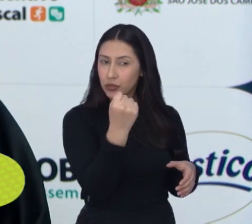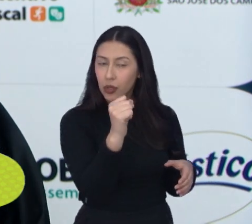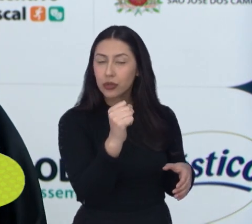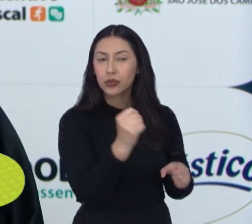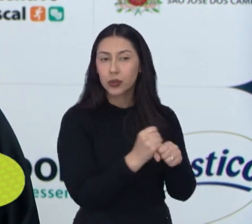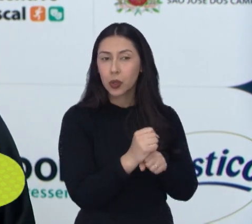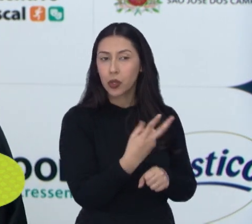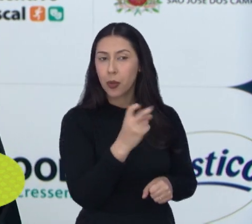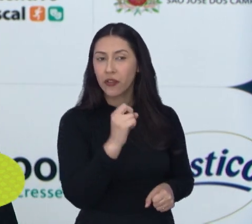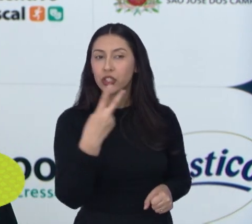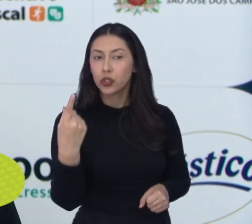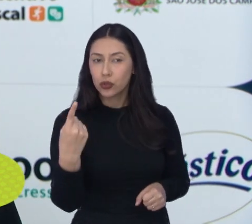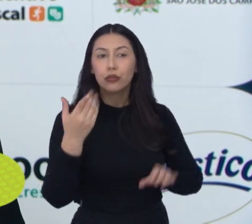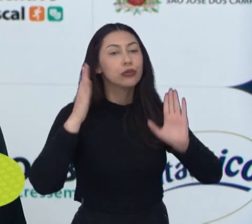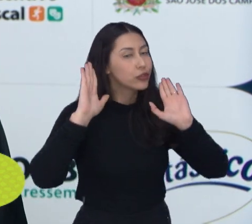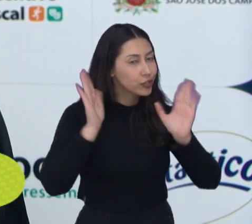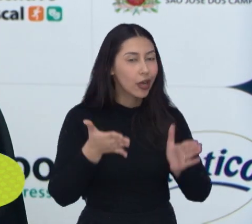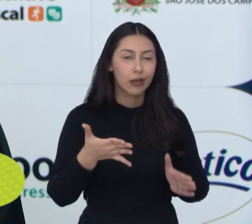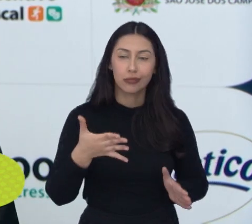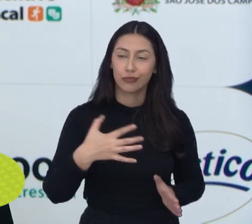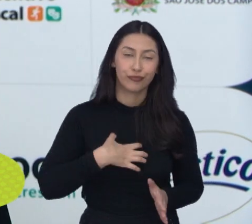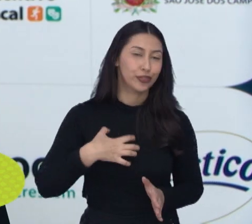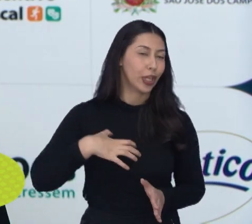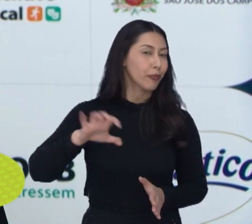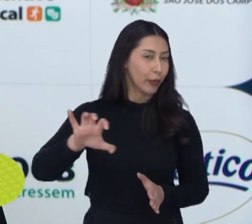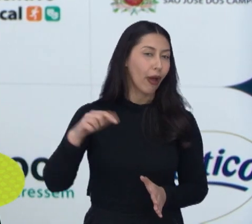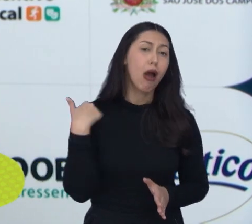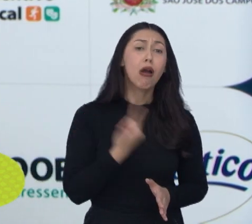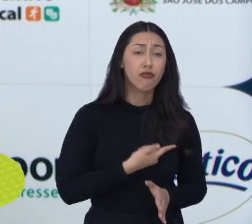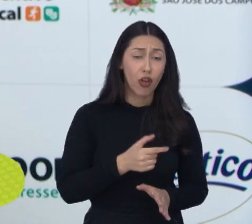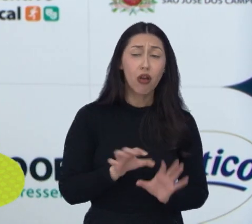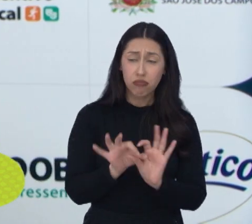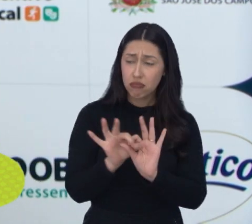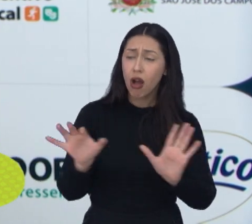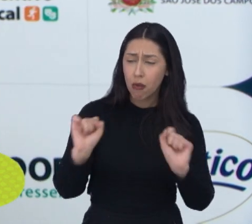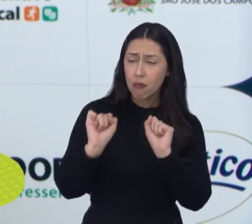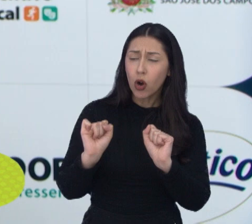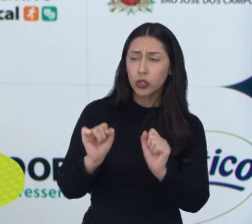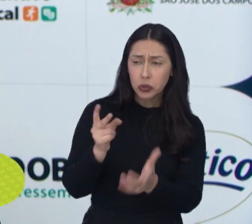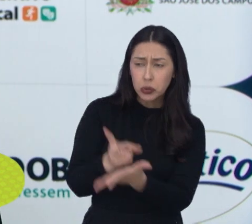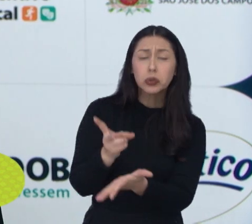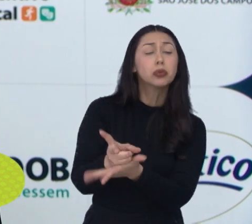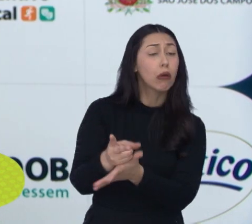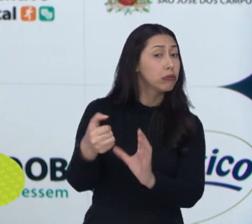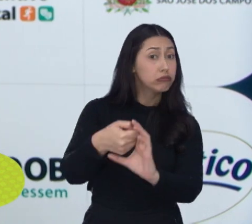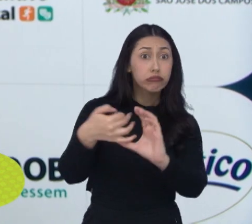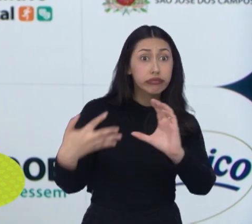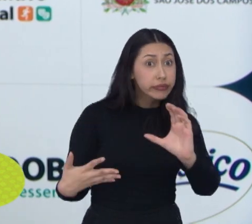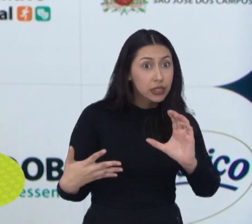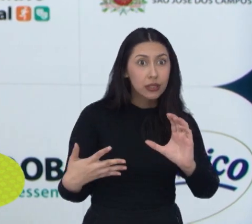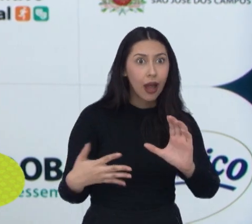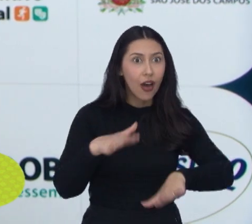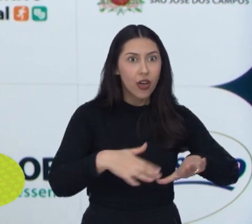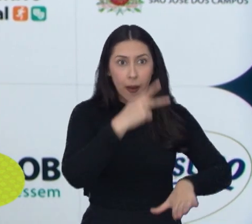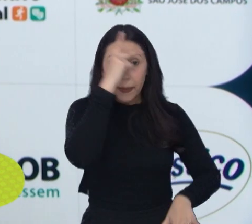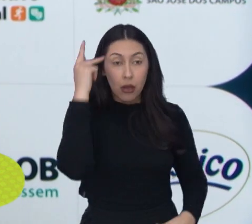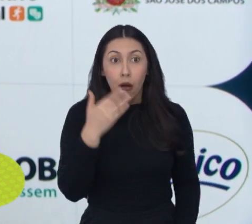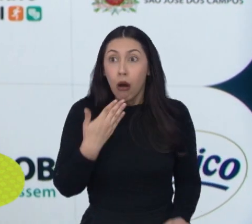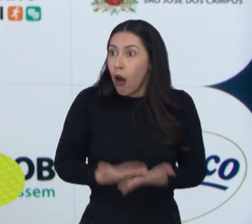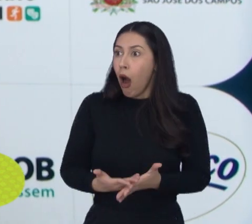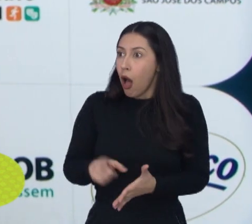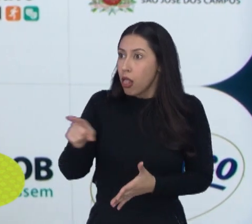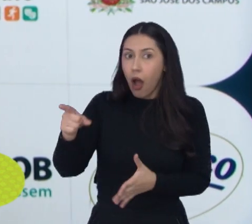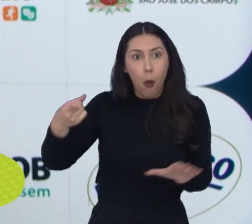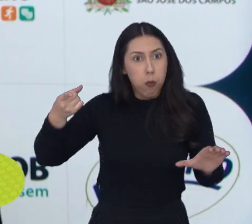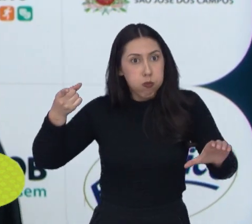Então, ele já fazia isso, quando ele chegou ele já fazia isso, então a gente pediu para ele manter. É uma característica dele, é um elemento surpresa, ninguém espera que o goleiro vai sair